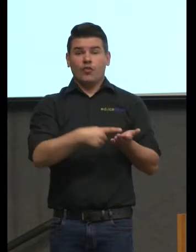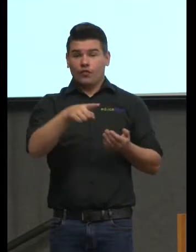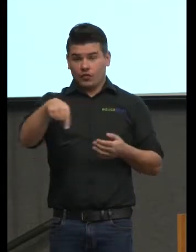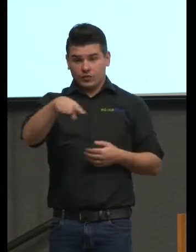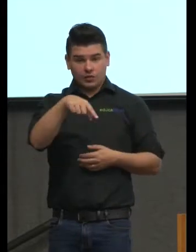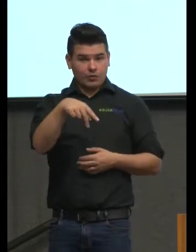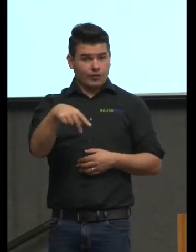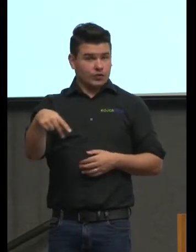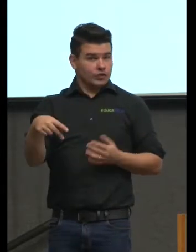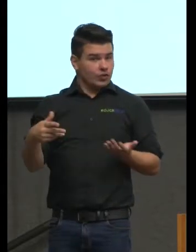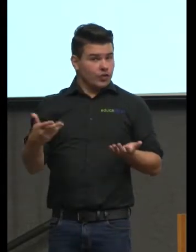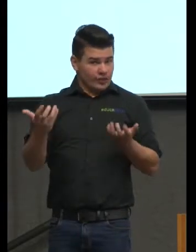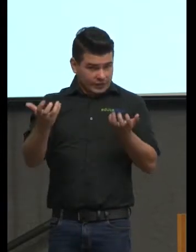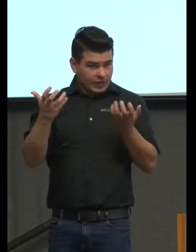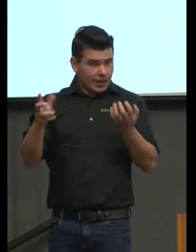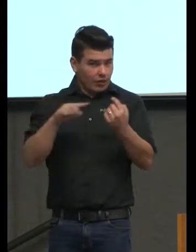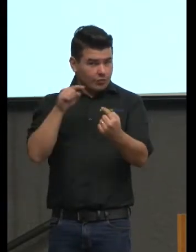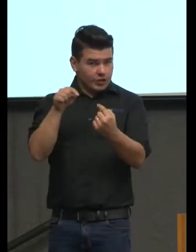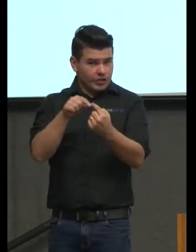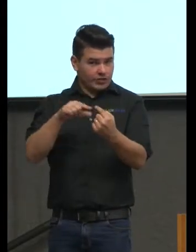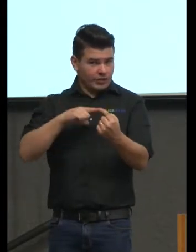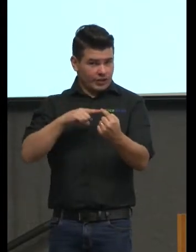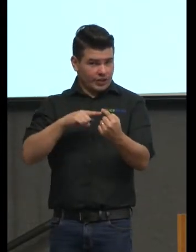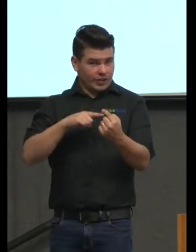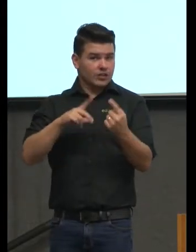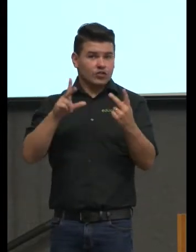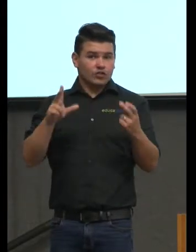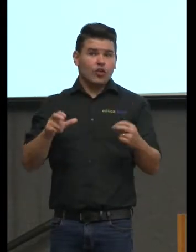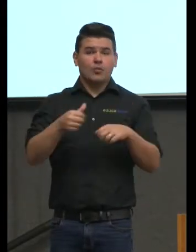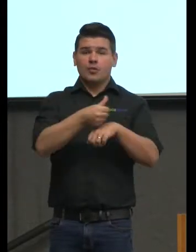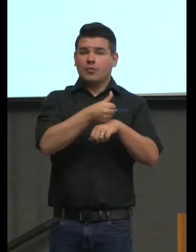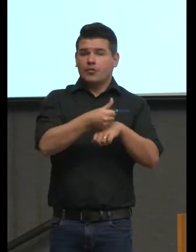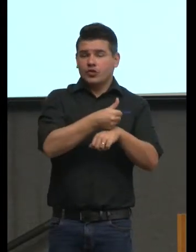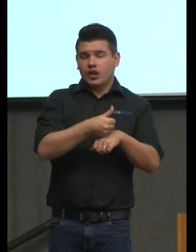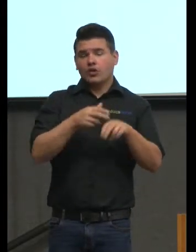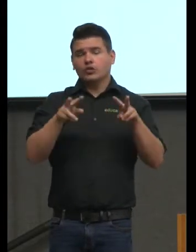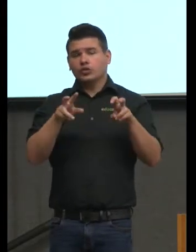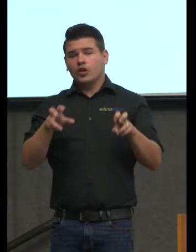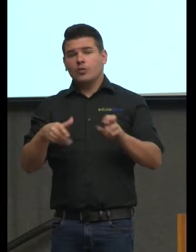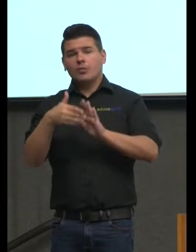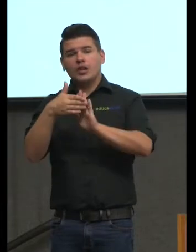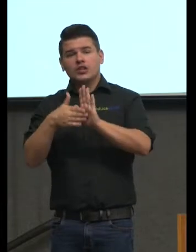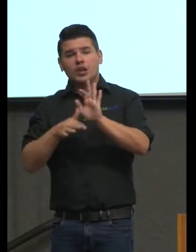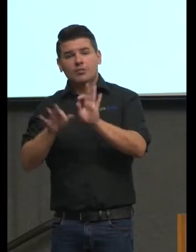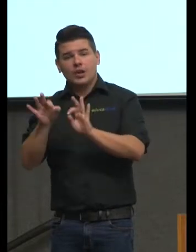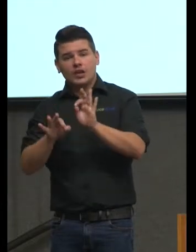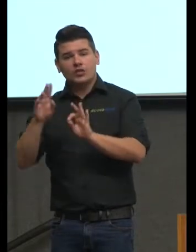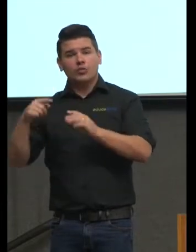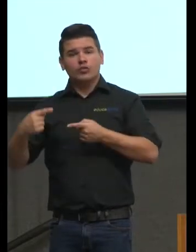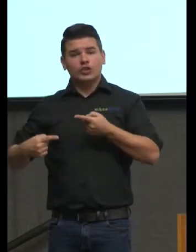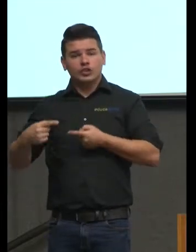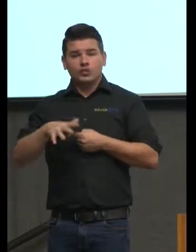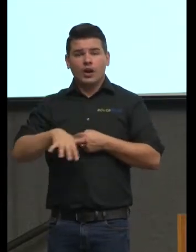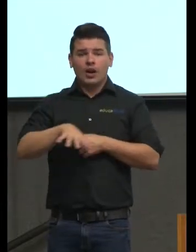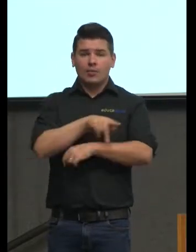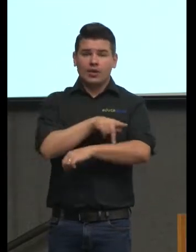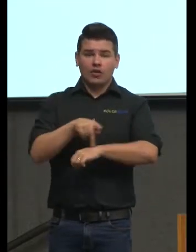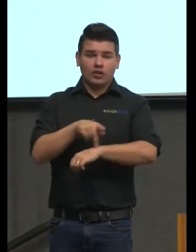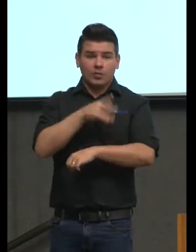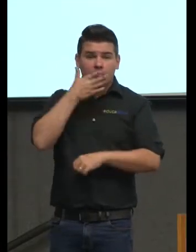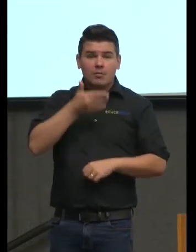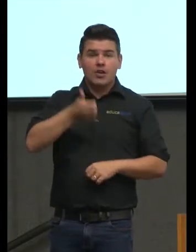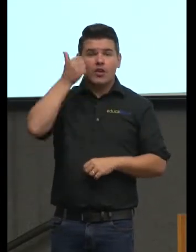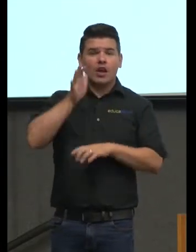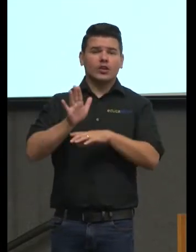alcançar em termos de currículo de planejamento de projeto político pedagógico de melhor quem sabe para a nossa